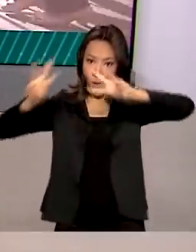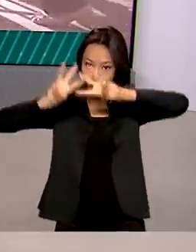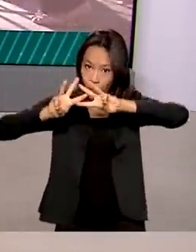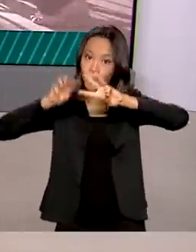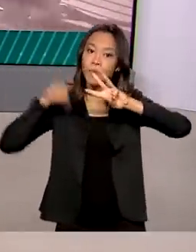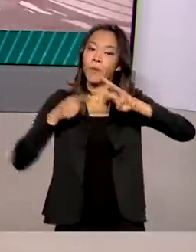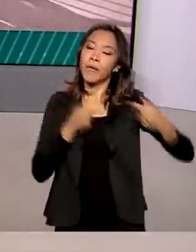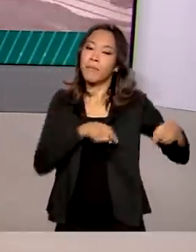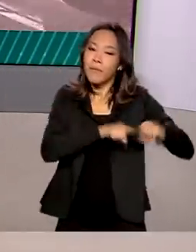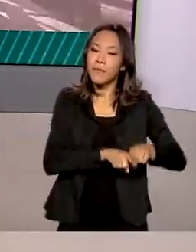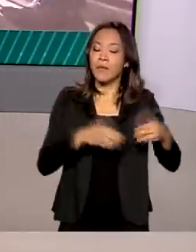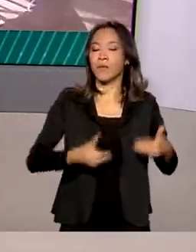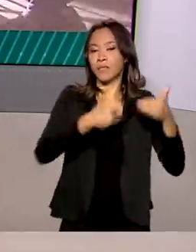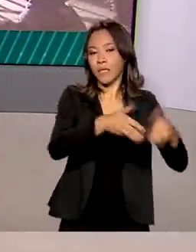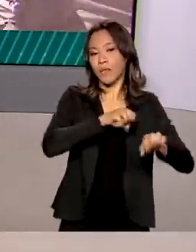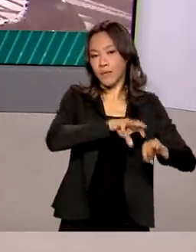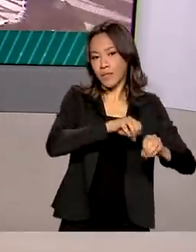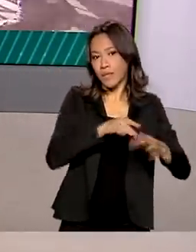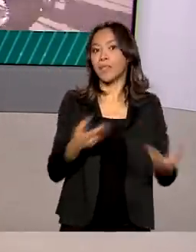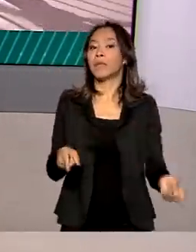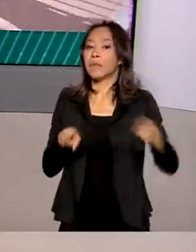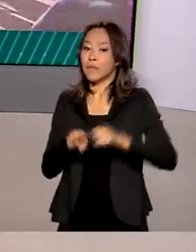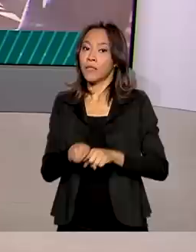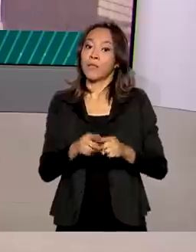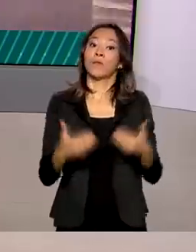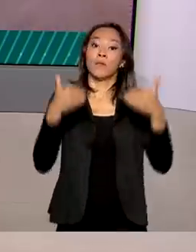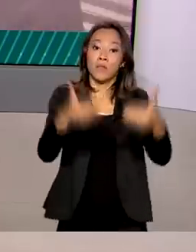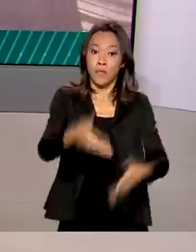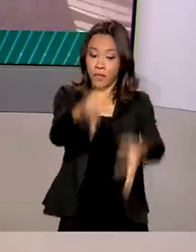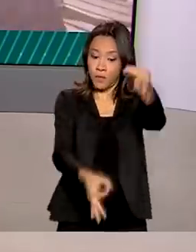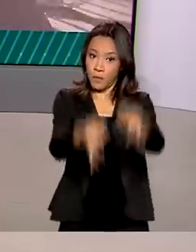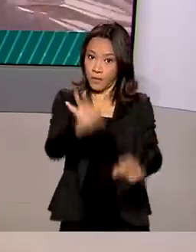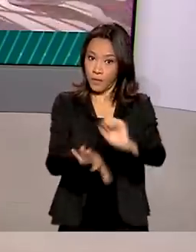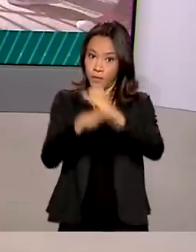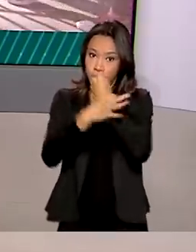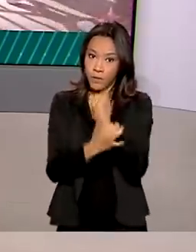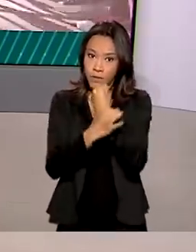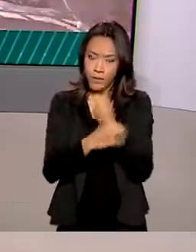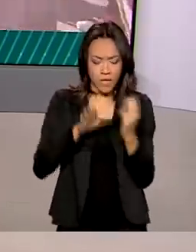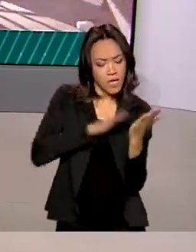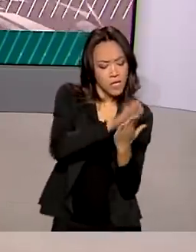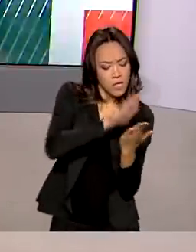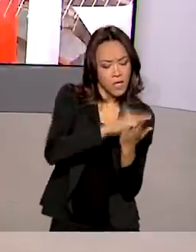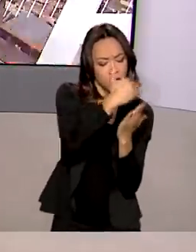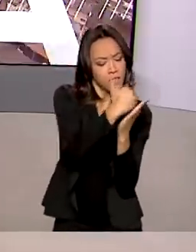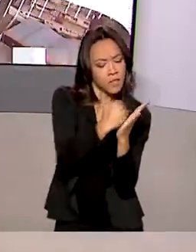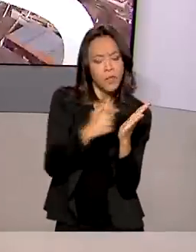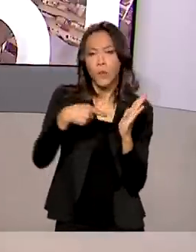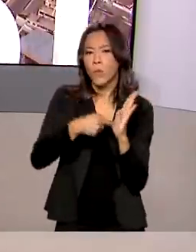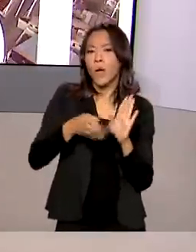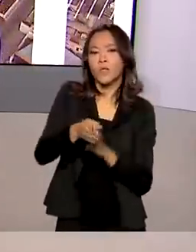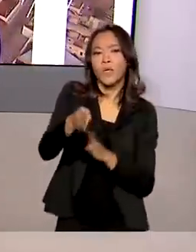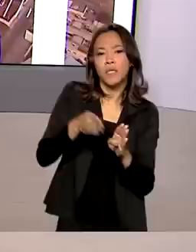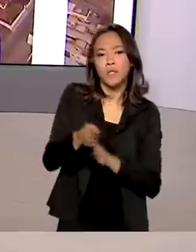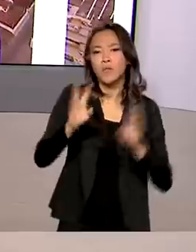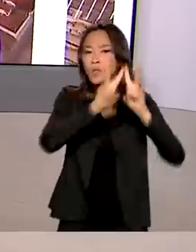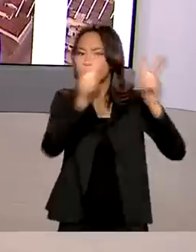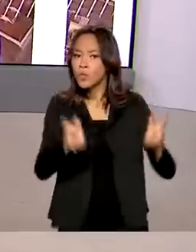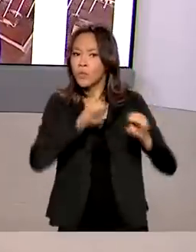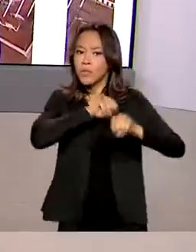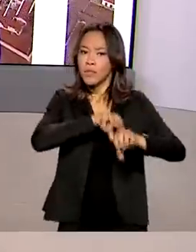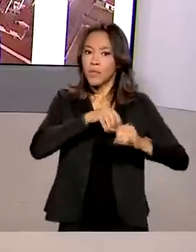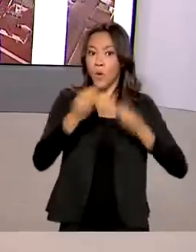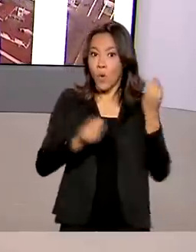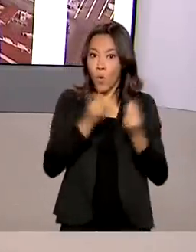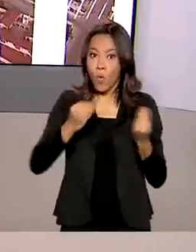Ministérios da Educação e da Justiça e Segurança Pública. A publicação traça os dados educacionais e oferece soluções